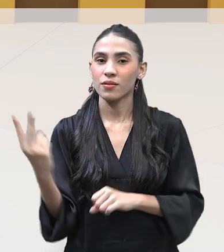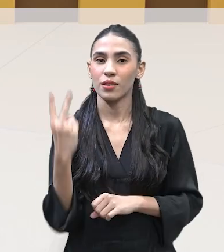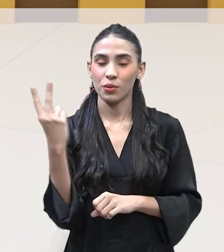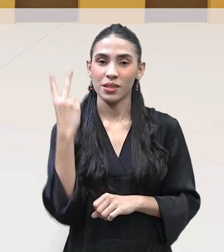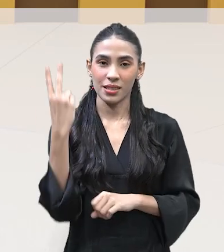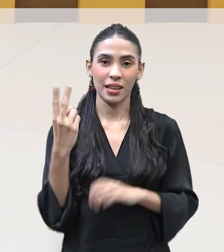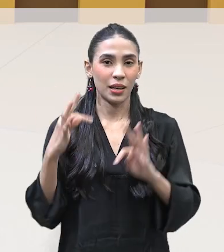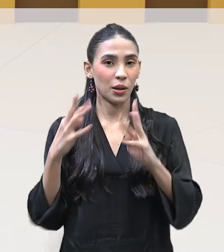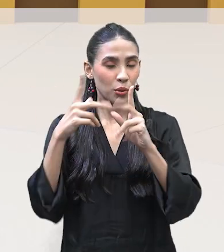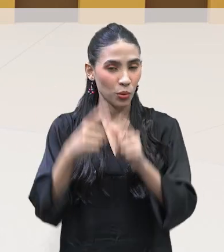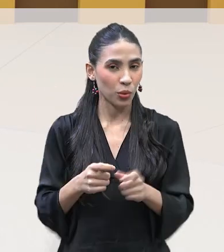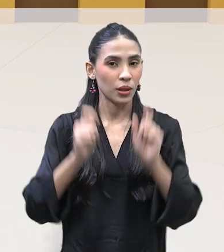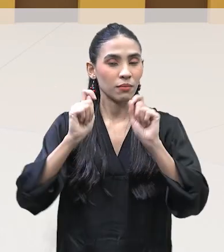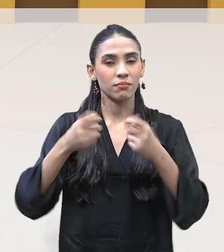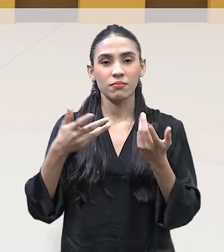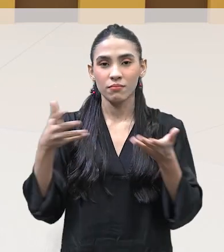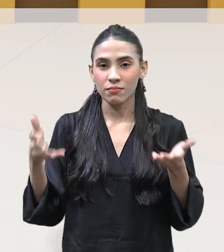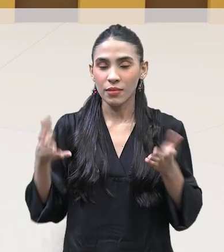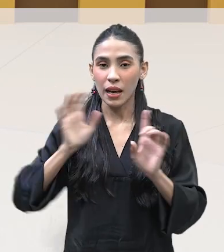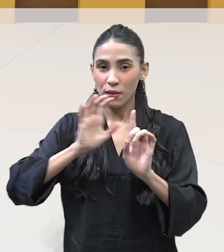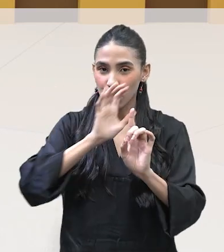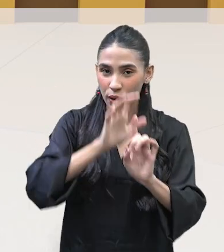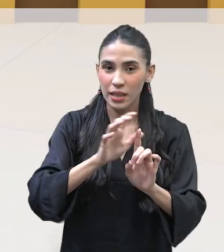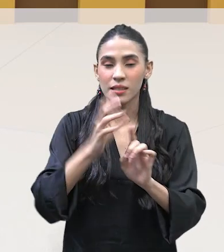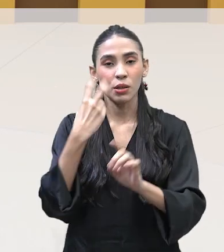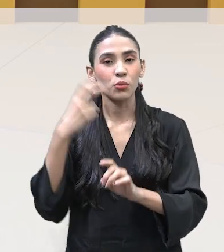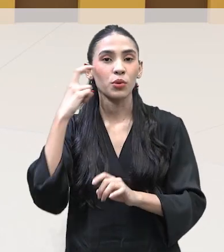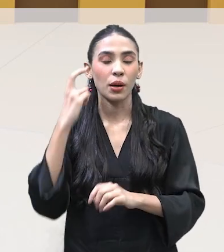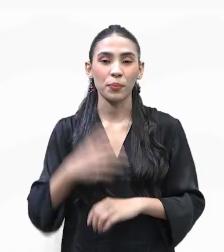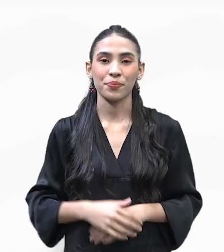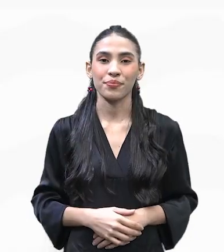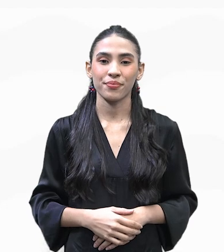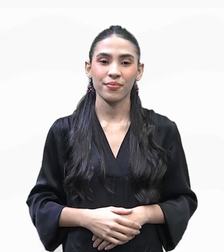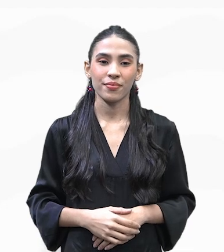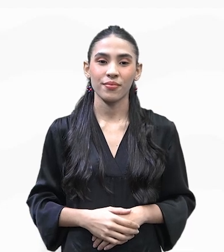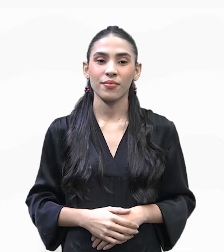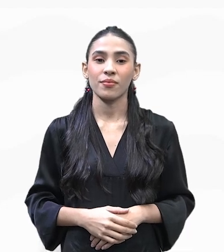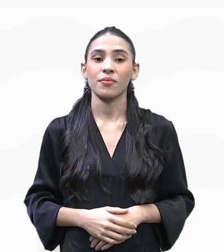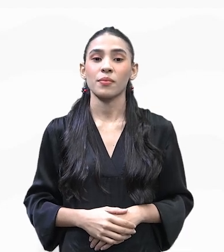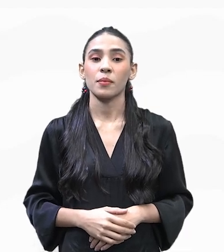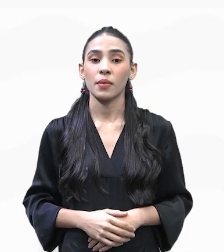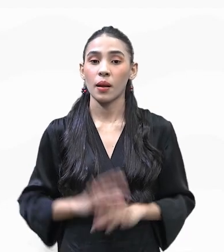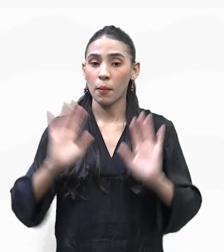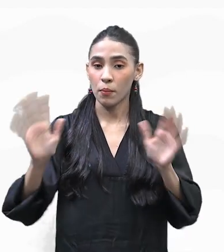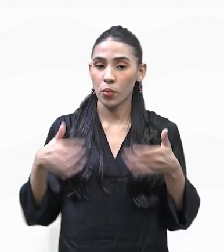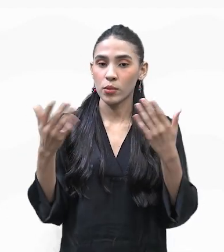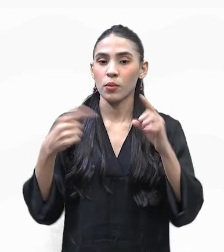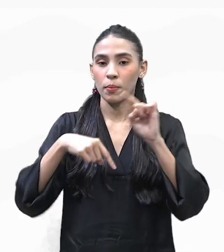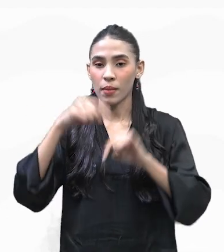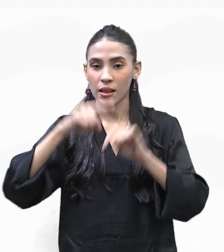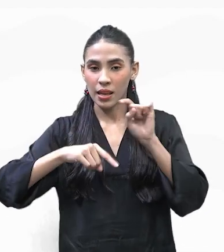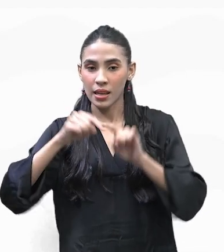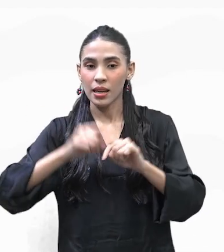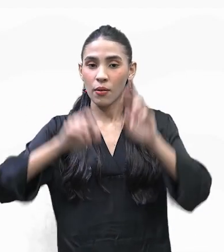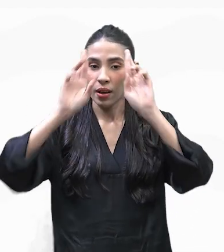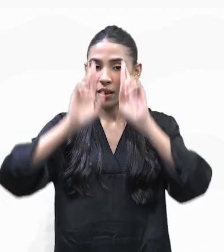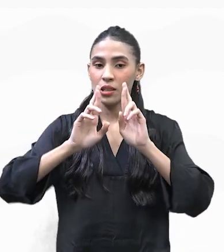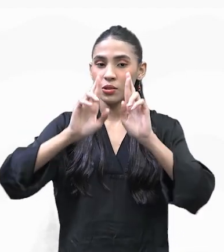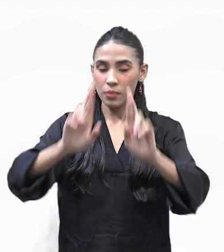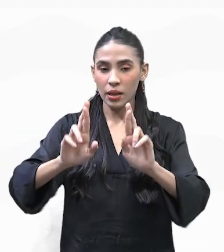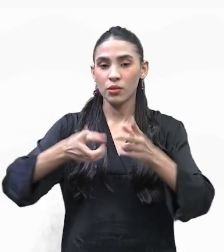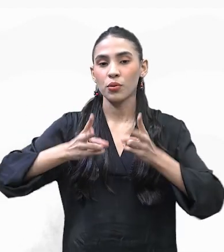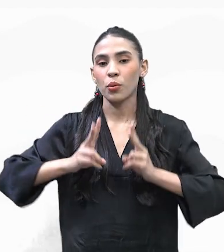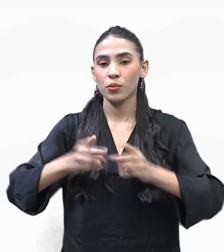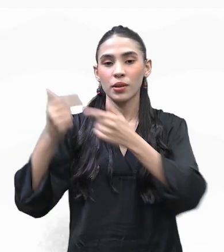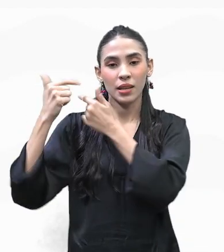valorizando todo esse potencial que nós temos. Aí vamos continuar. Vamos lá. Então, a promoção de produtos que respeitam e